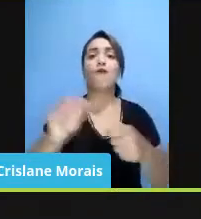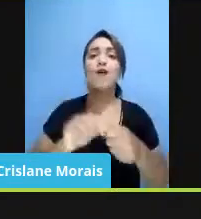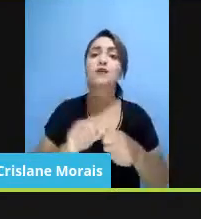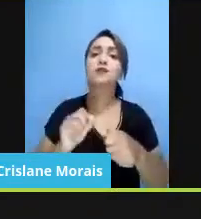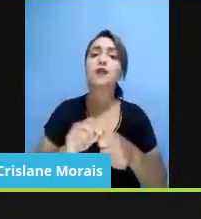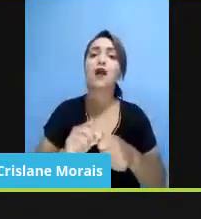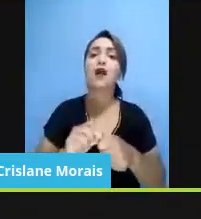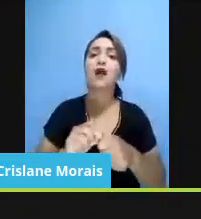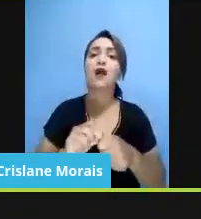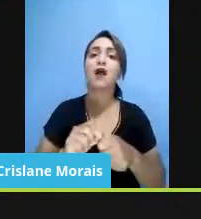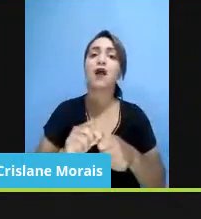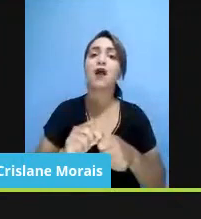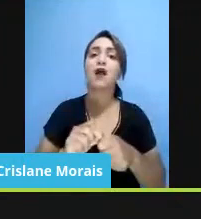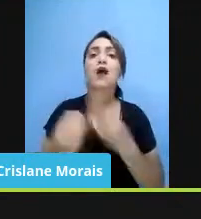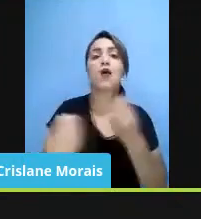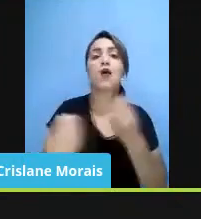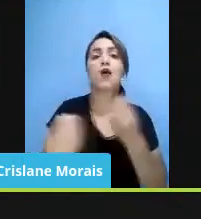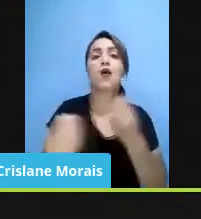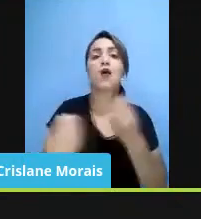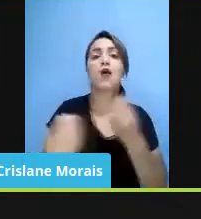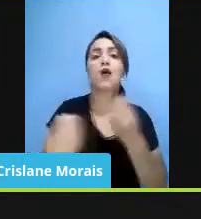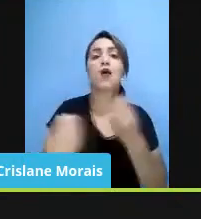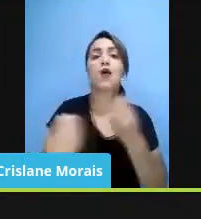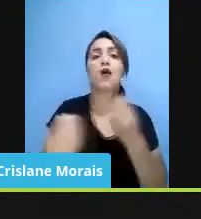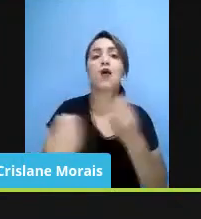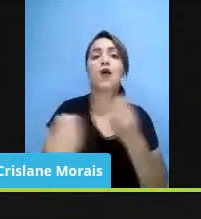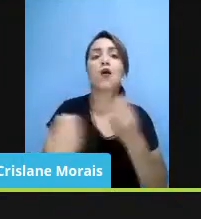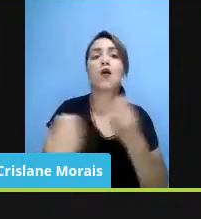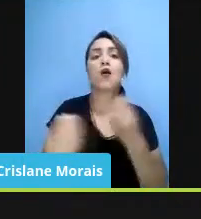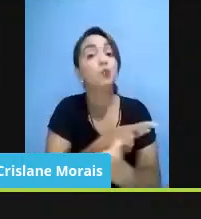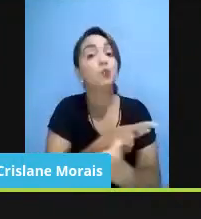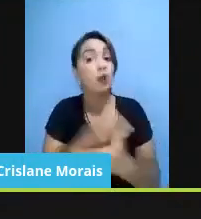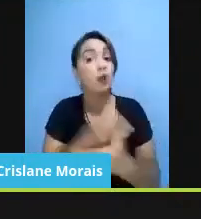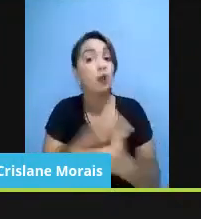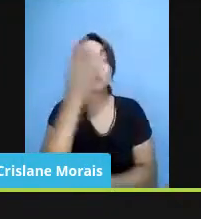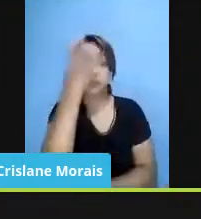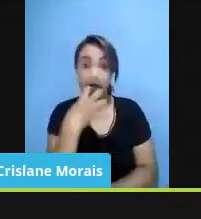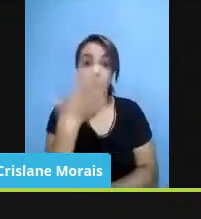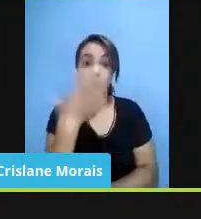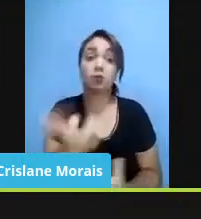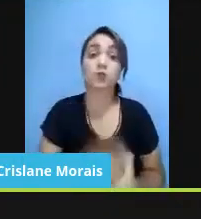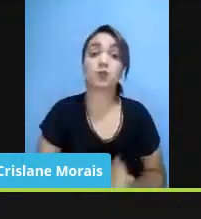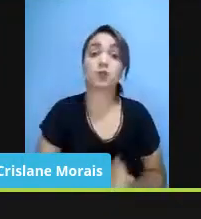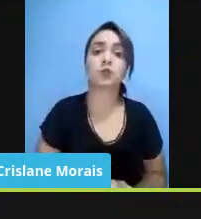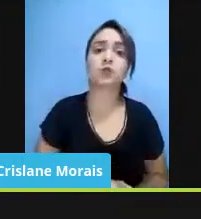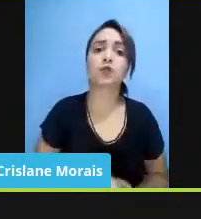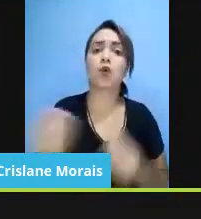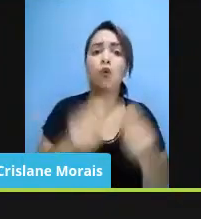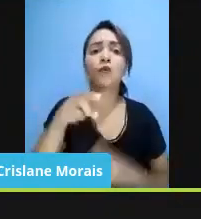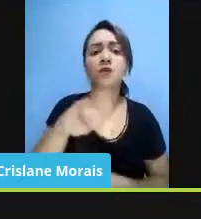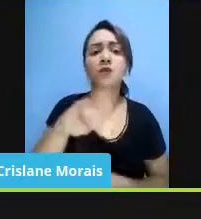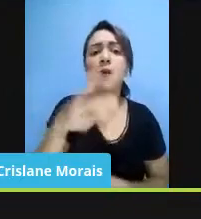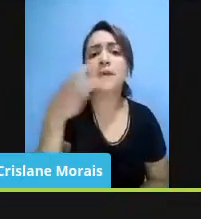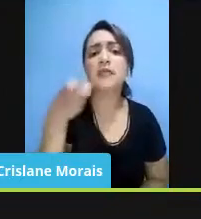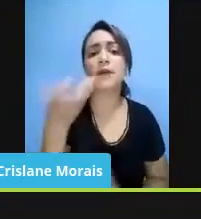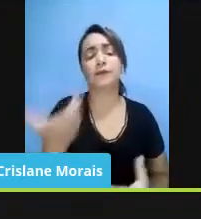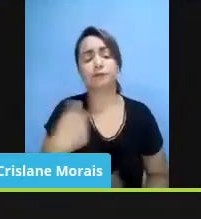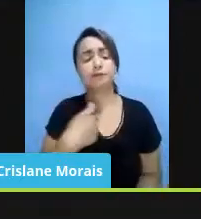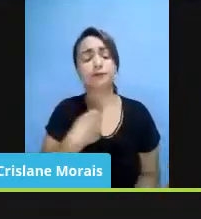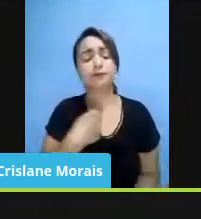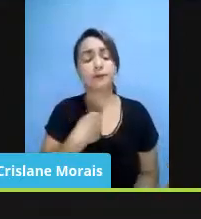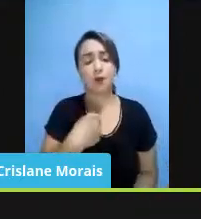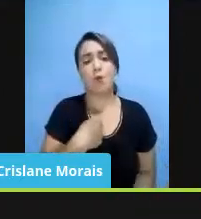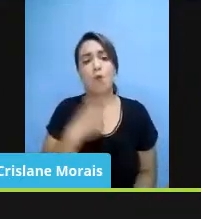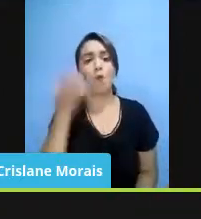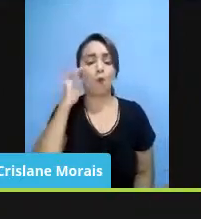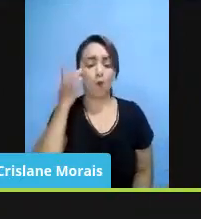pode ser visto até como uma irregularidade mais séria, né? Como você tem visto essa questão? Eu, quando eu